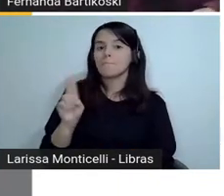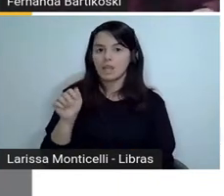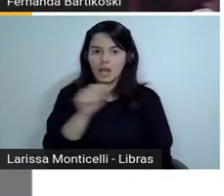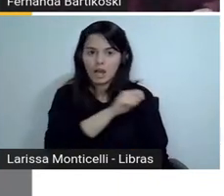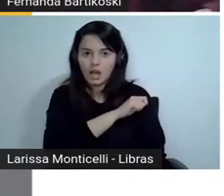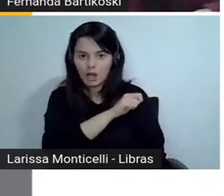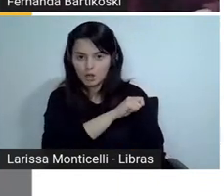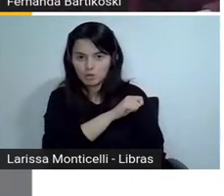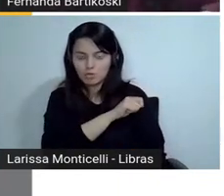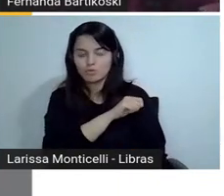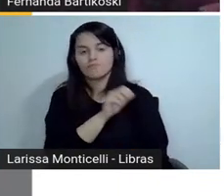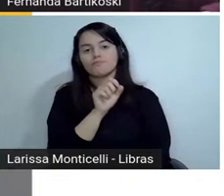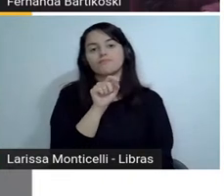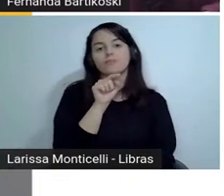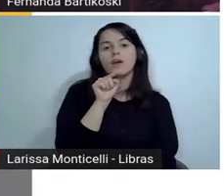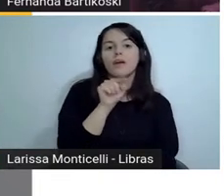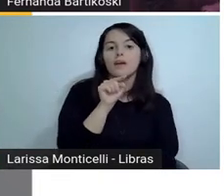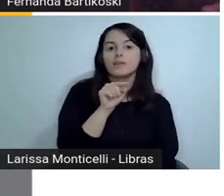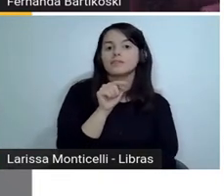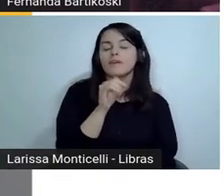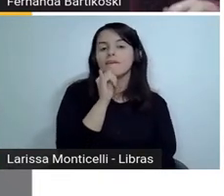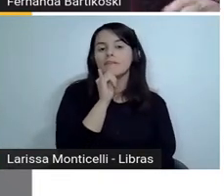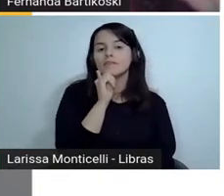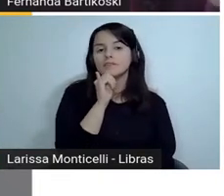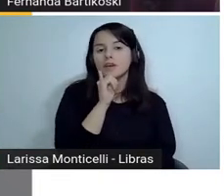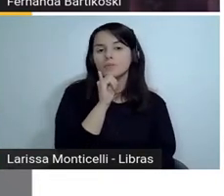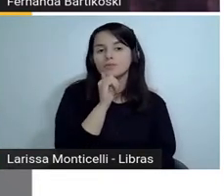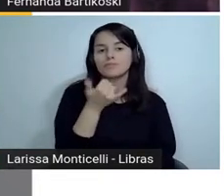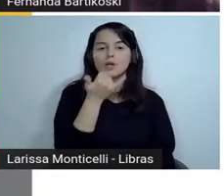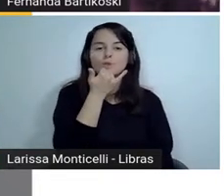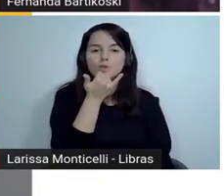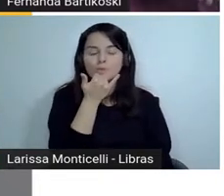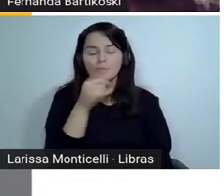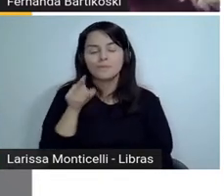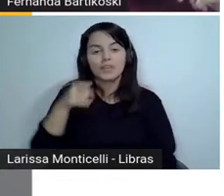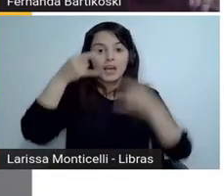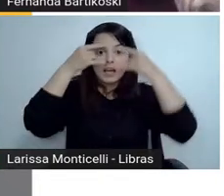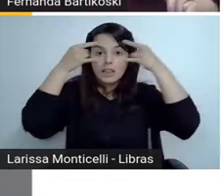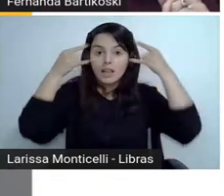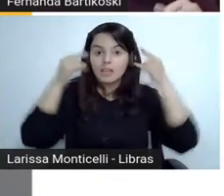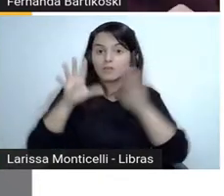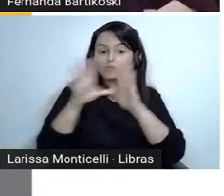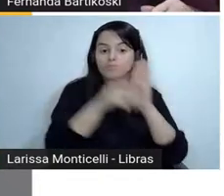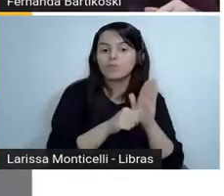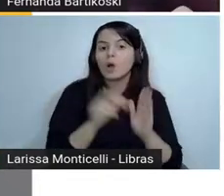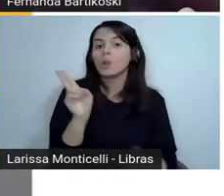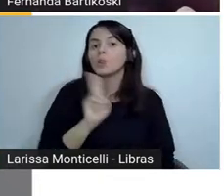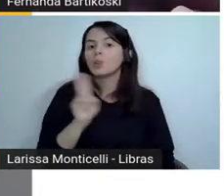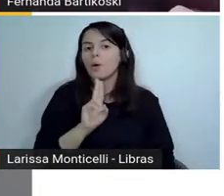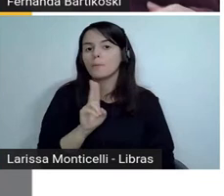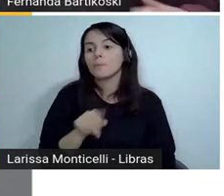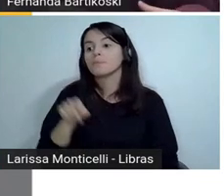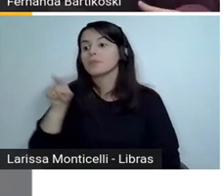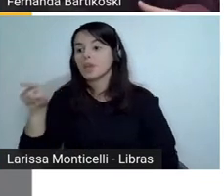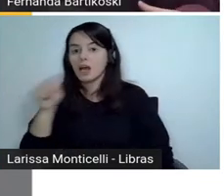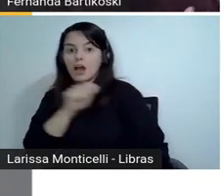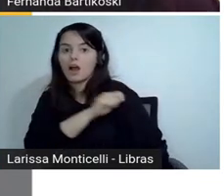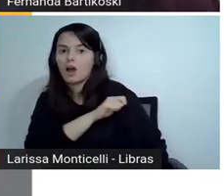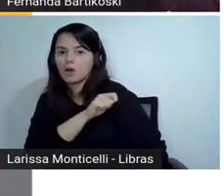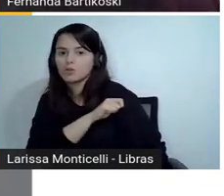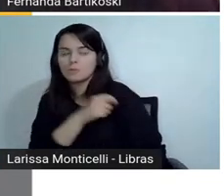eles acham que é o ladrão colocar ali e ir marcando né esse aqui ele acha que é esse então a gente pode ir marcando